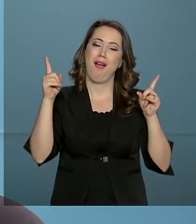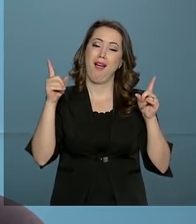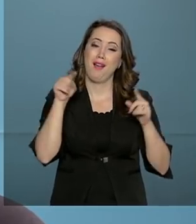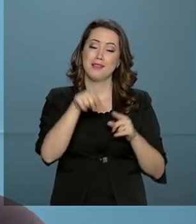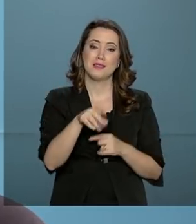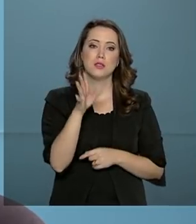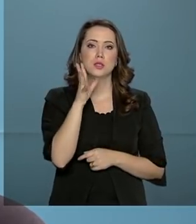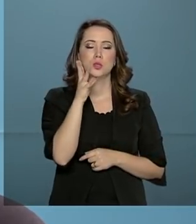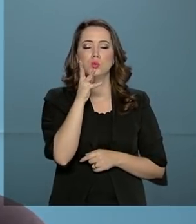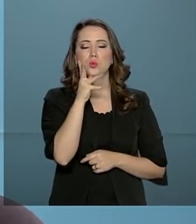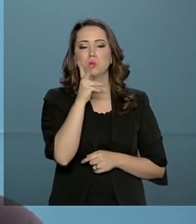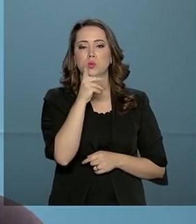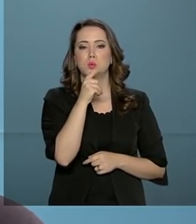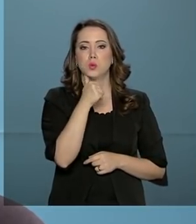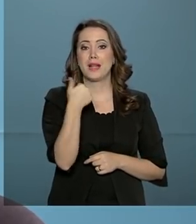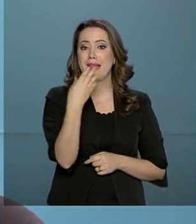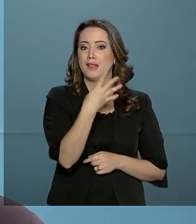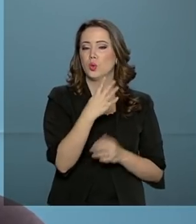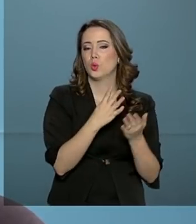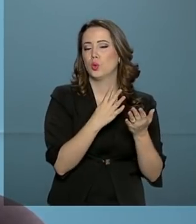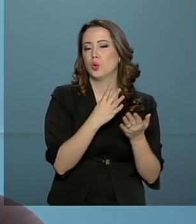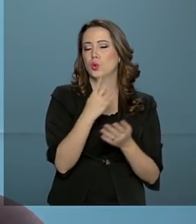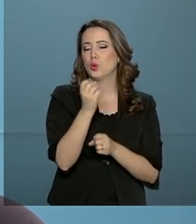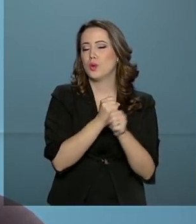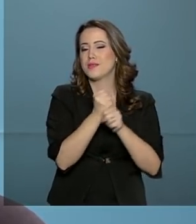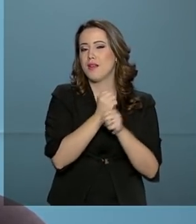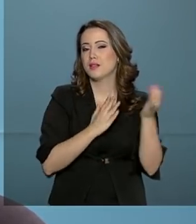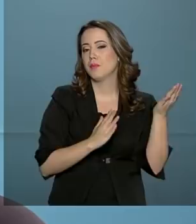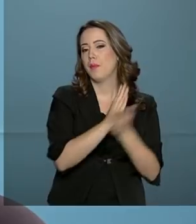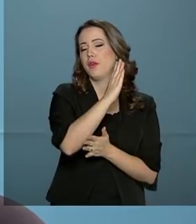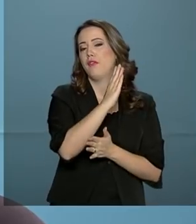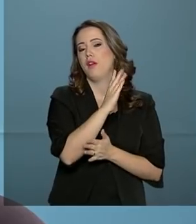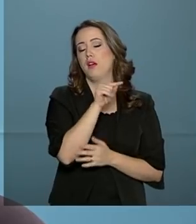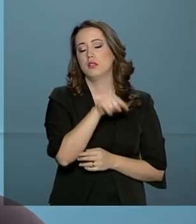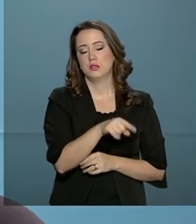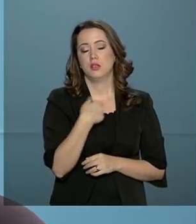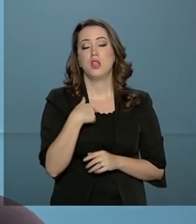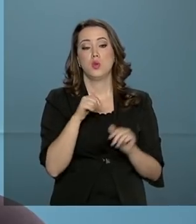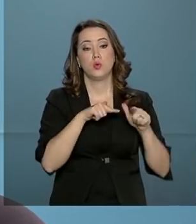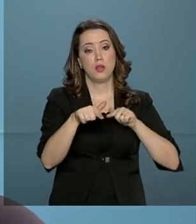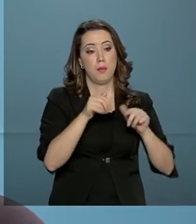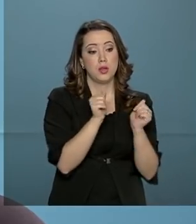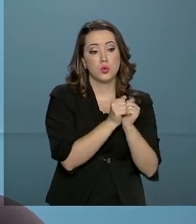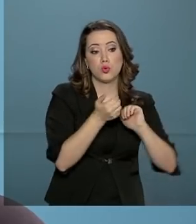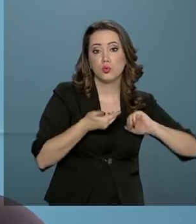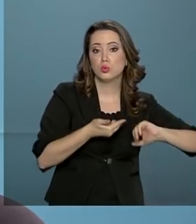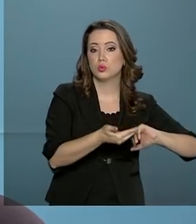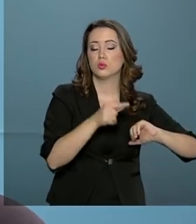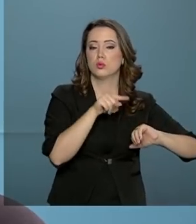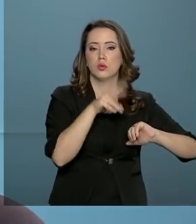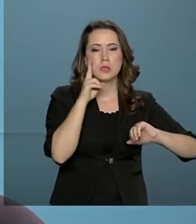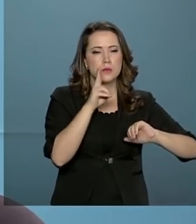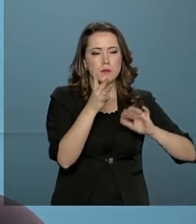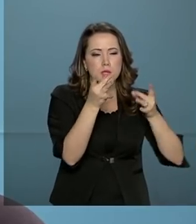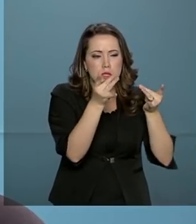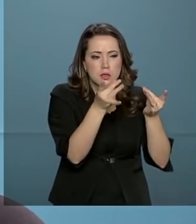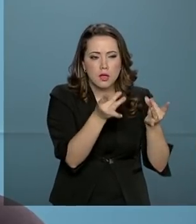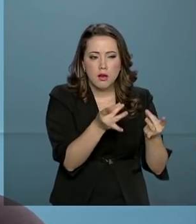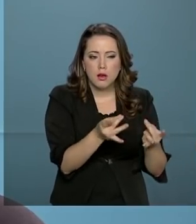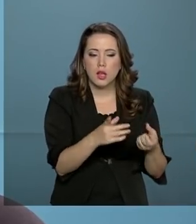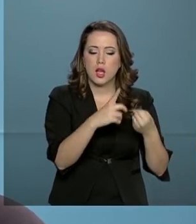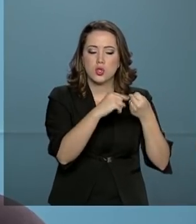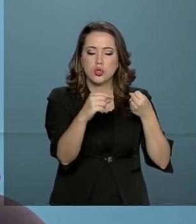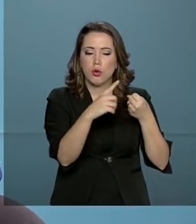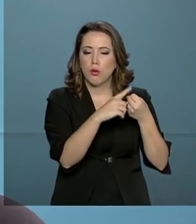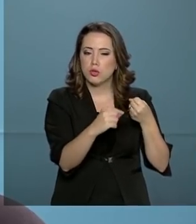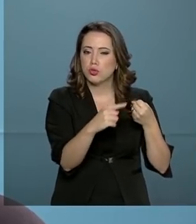lei demorou 14 anos para ser aprovada no Congresso Nacional. Eu estava lá como assessora, acompanhei cada artigo que foi escrito, que